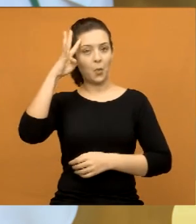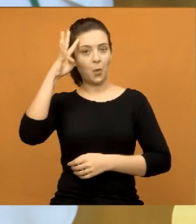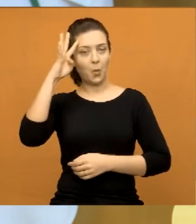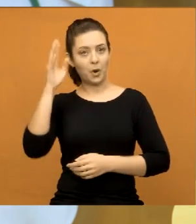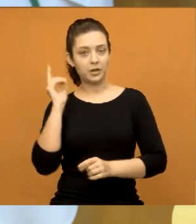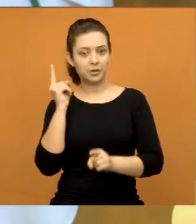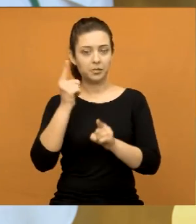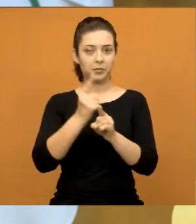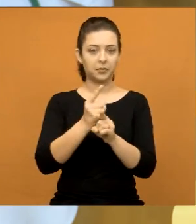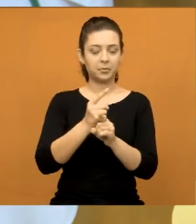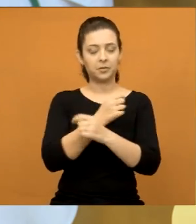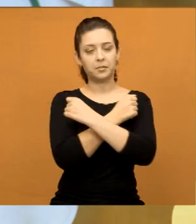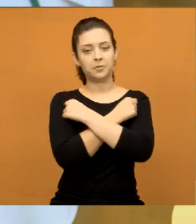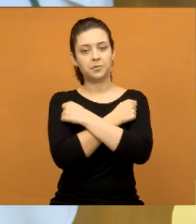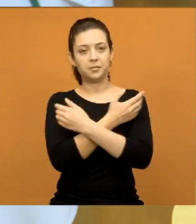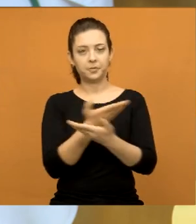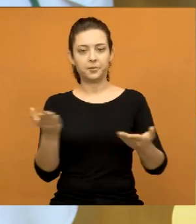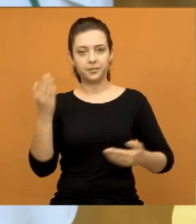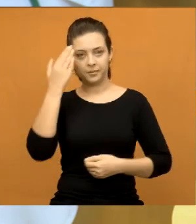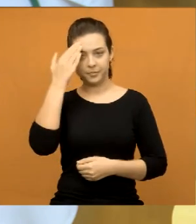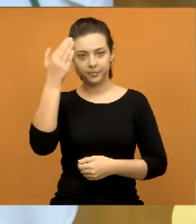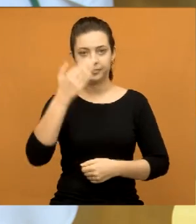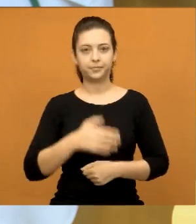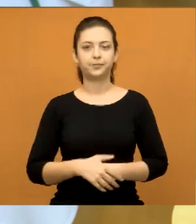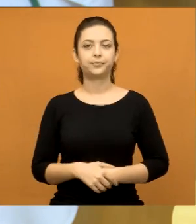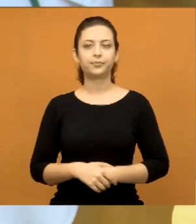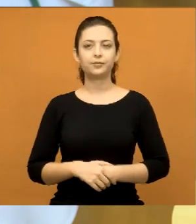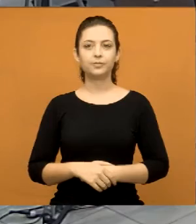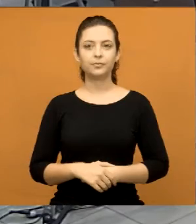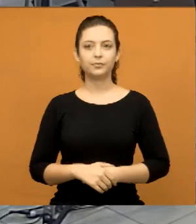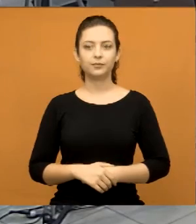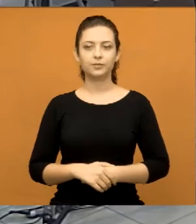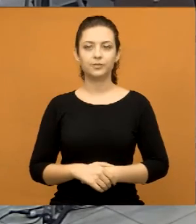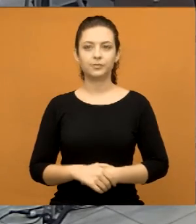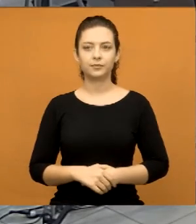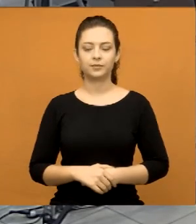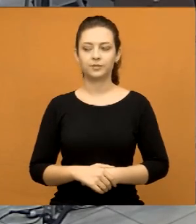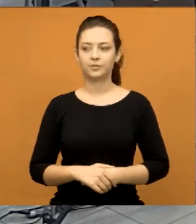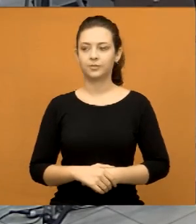estaremos aqui. Um grande abraço a vocês. Muito obrigado. Obrigado. Obrigado.